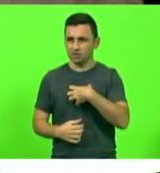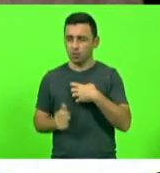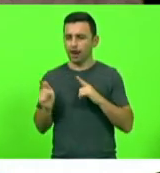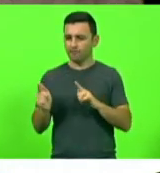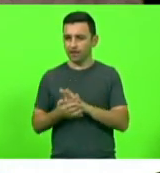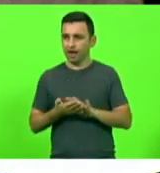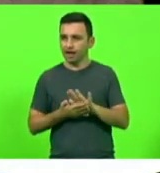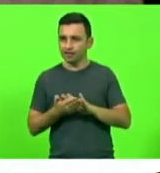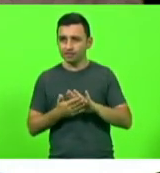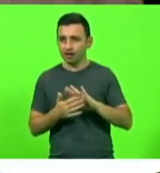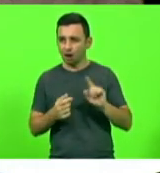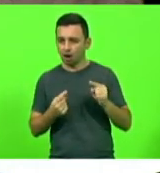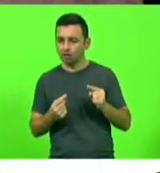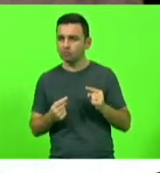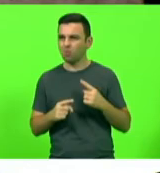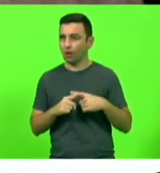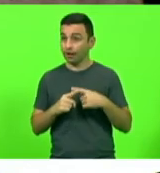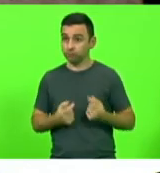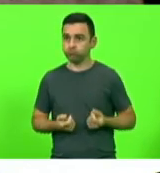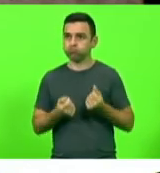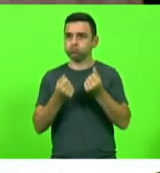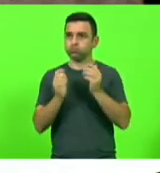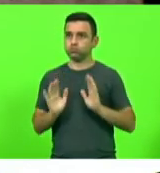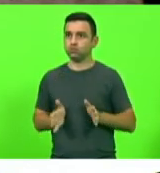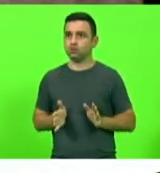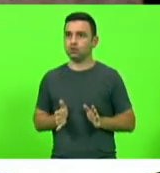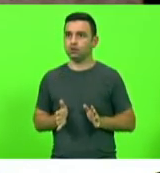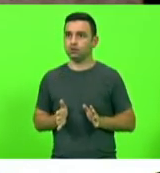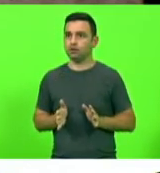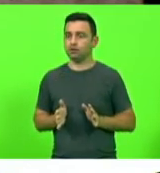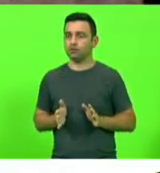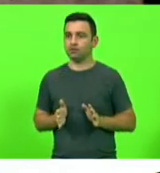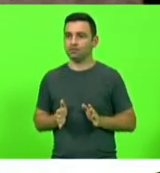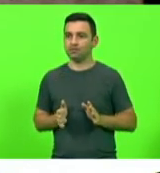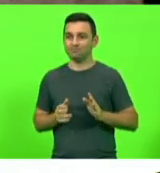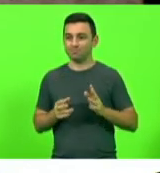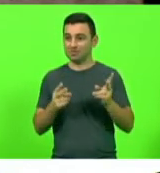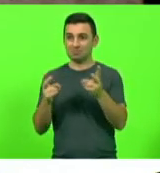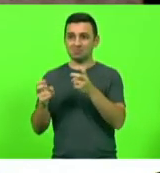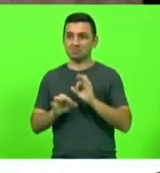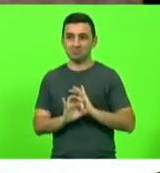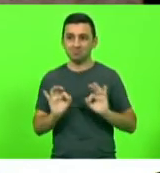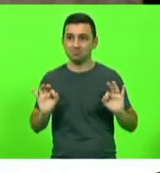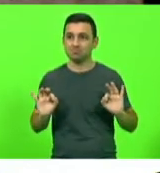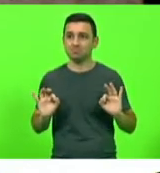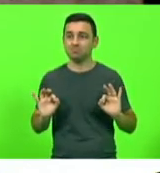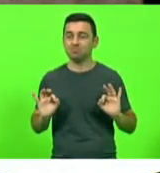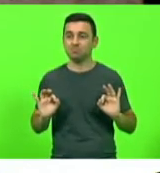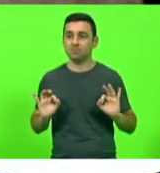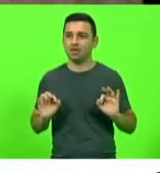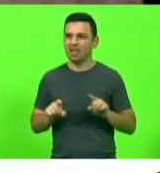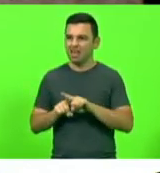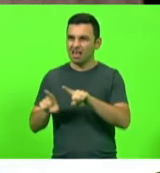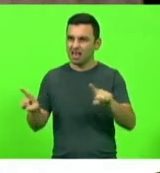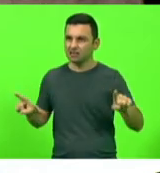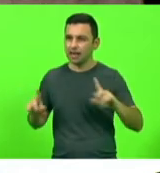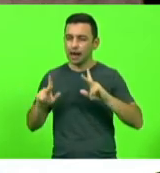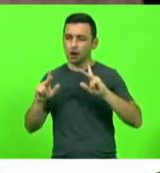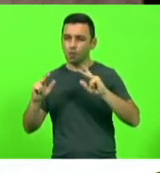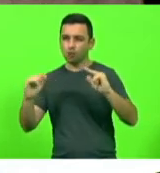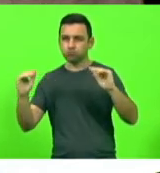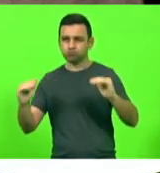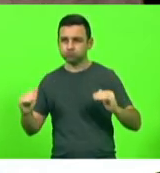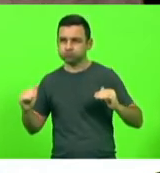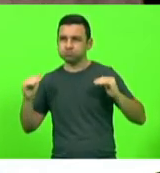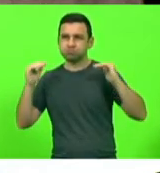porque são mais abastados e aí não vem essa greve acontecendo, porque estão nos seus castelos e aí não vem